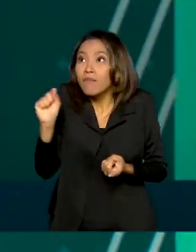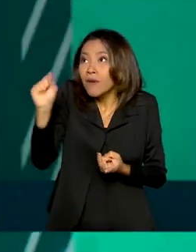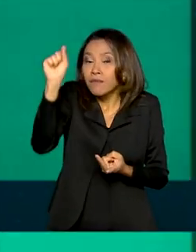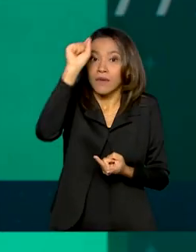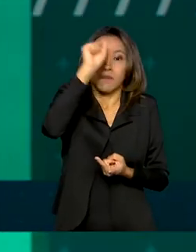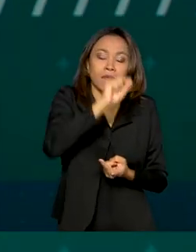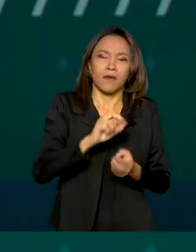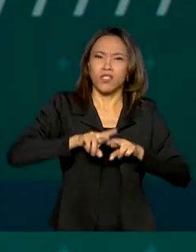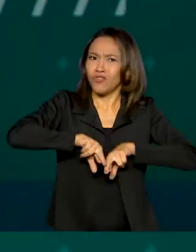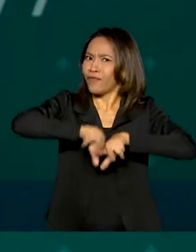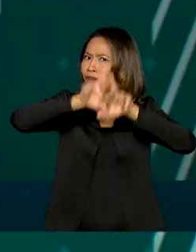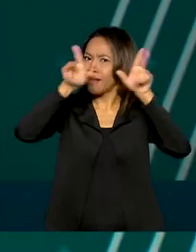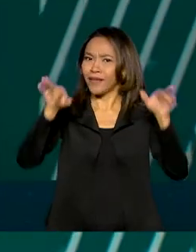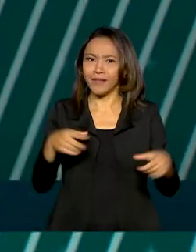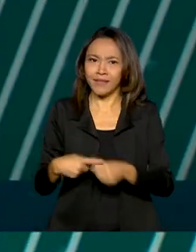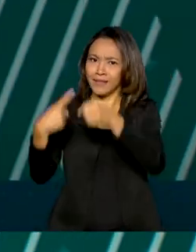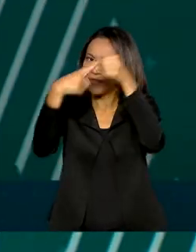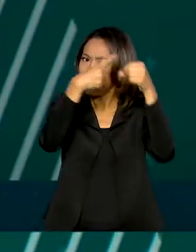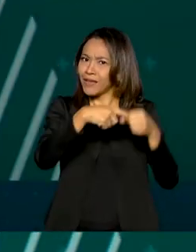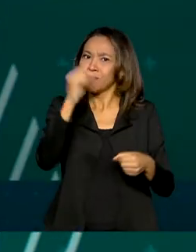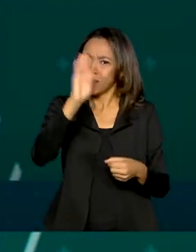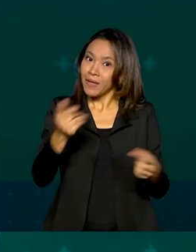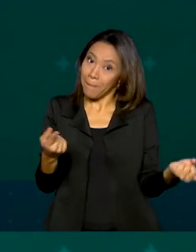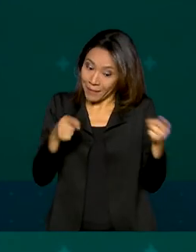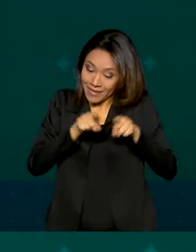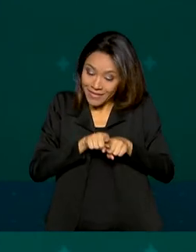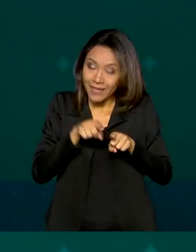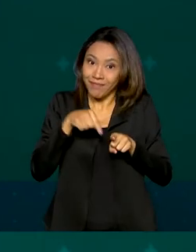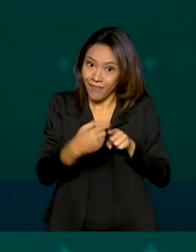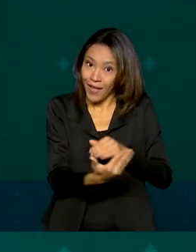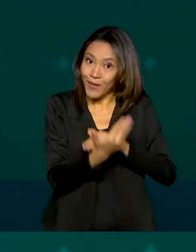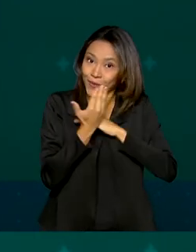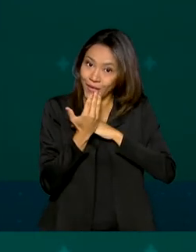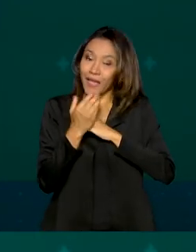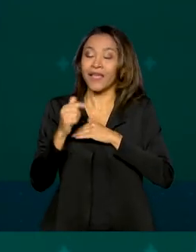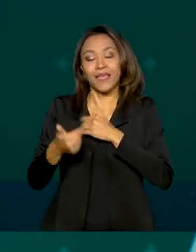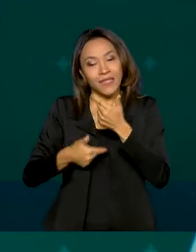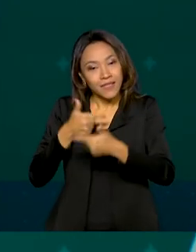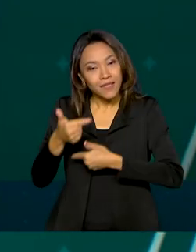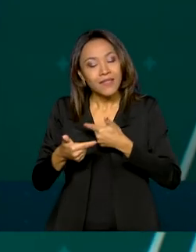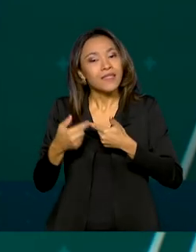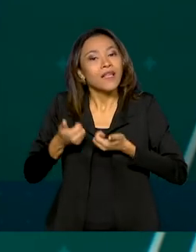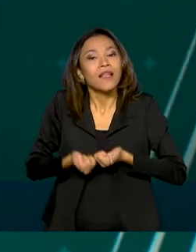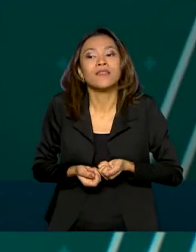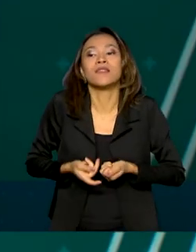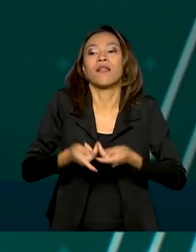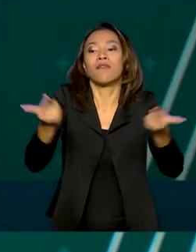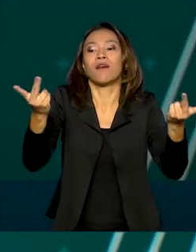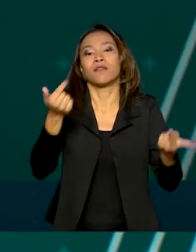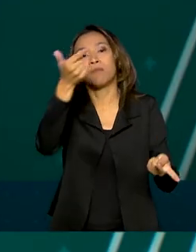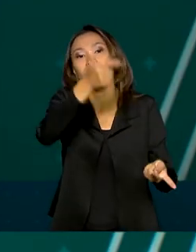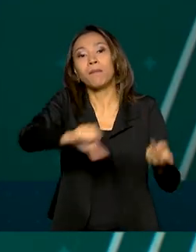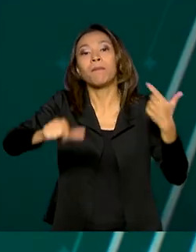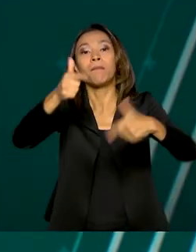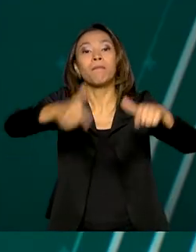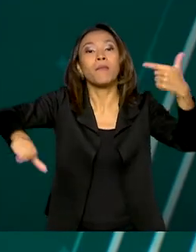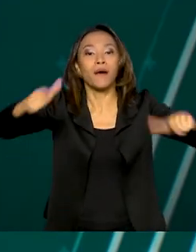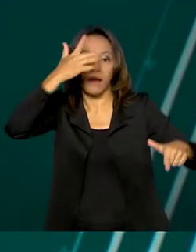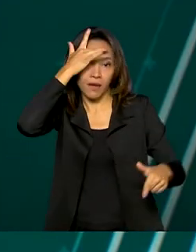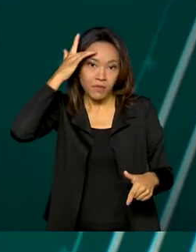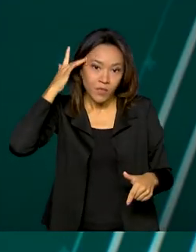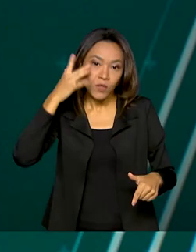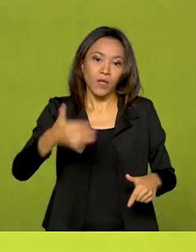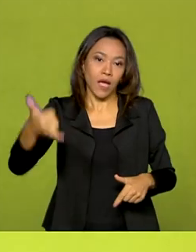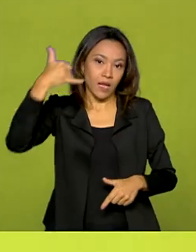diferentes cidades do país, a parceria vai ajudar a fazer com que o serviço chegue a mais pessoas. A ligação para as centrais